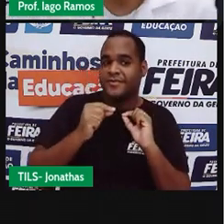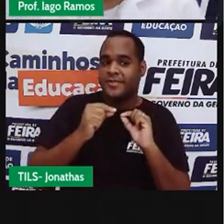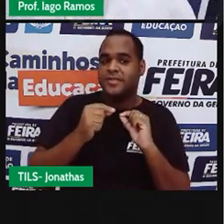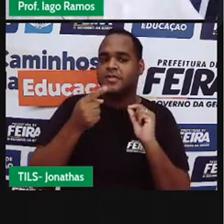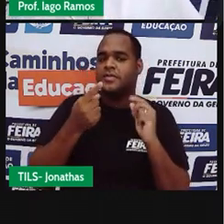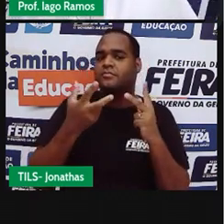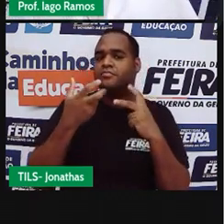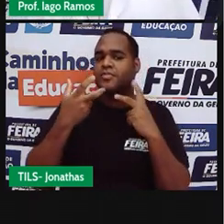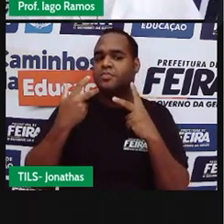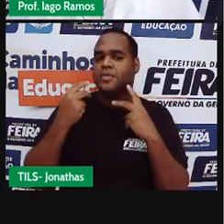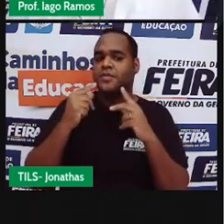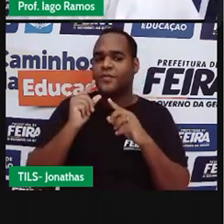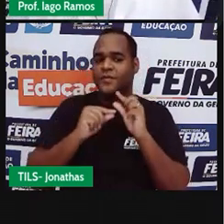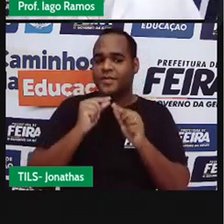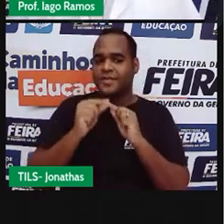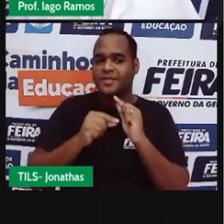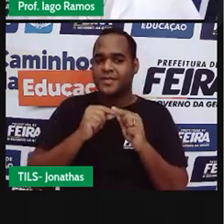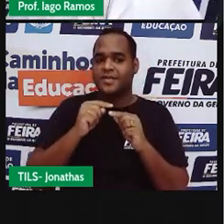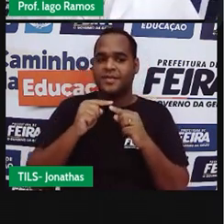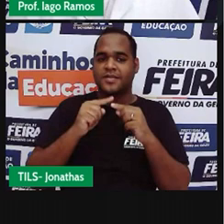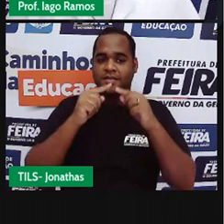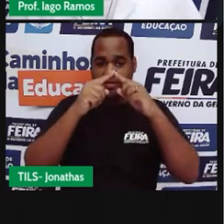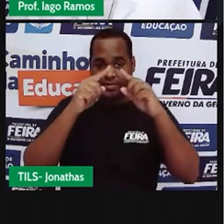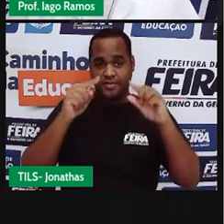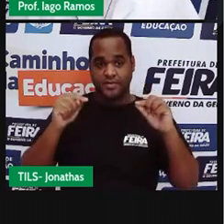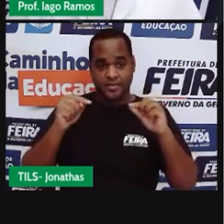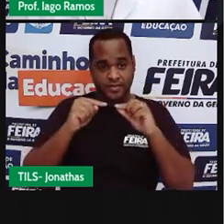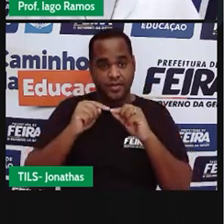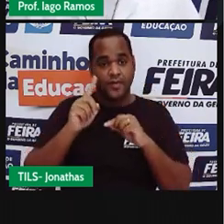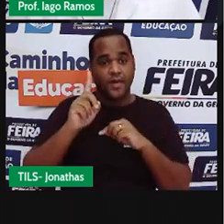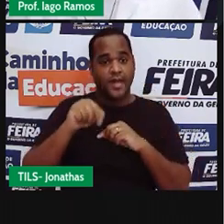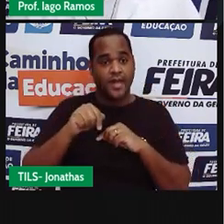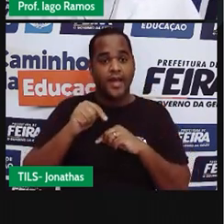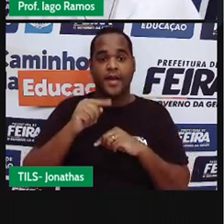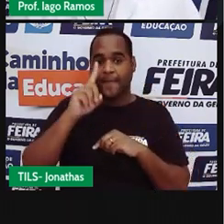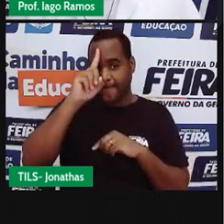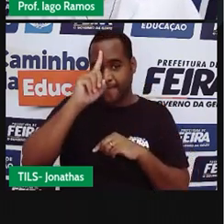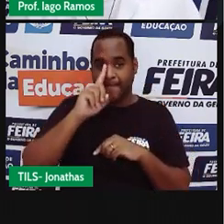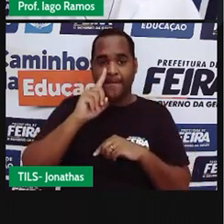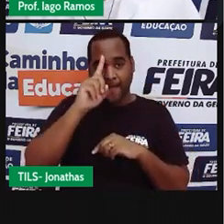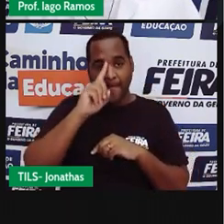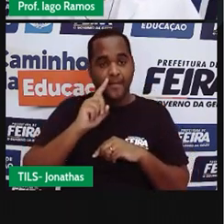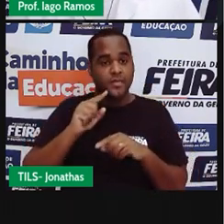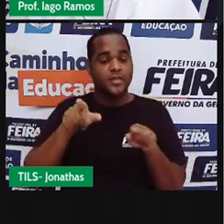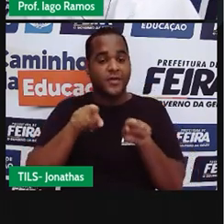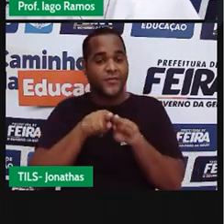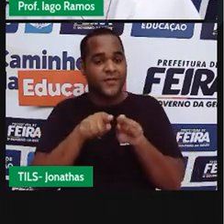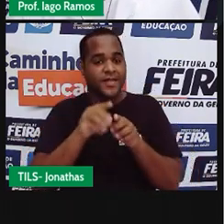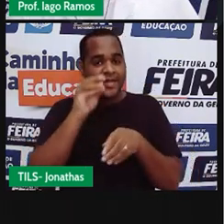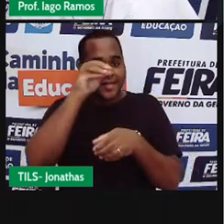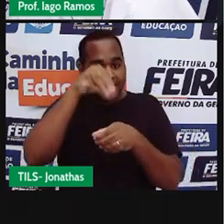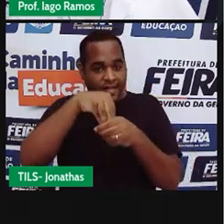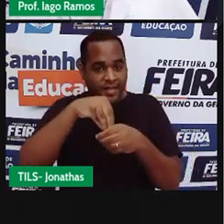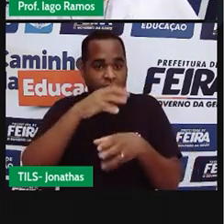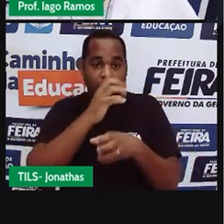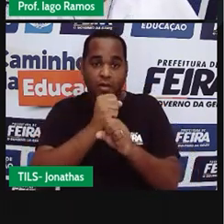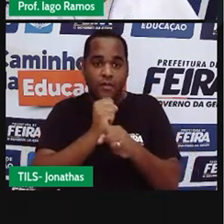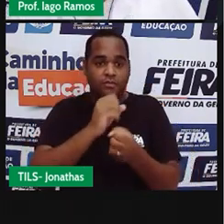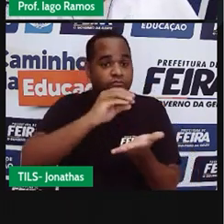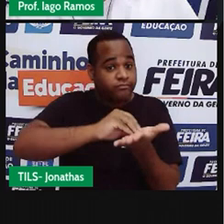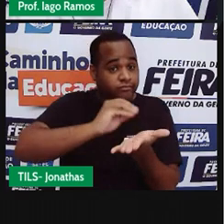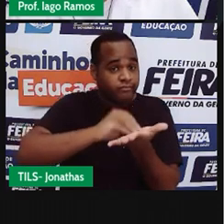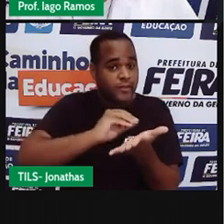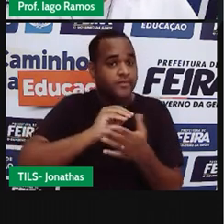Observem a imagem do triângulo, esse triângulozinho amarelo. E encontre a medida do ângulo interno que está faltando.